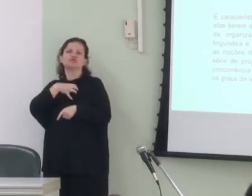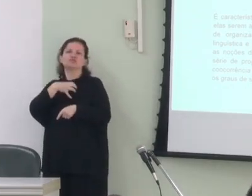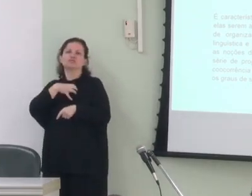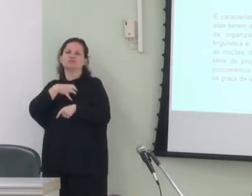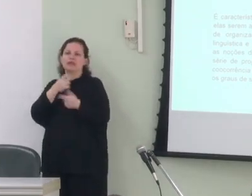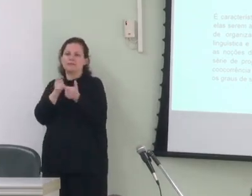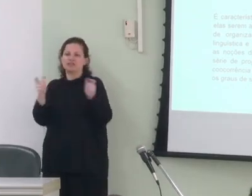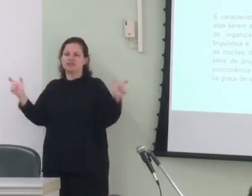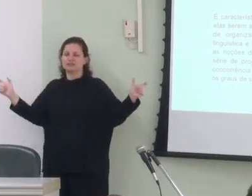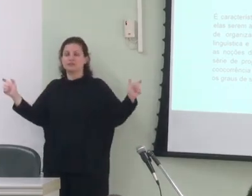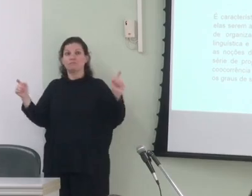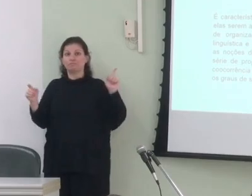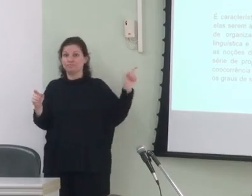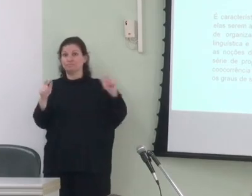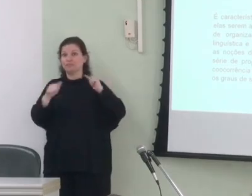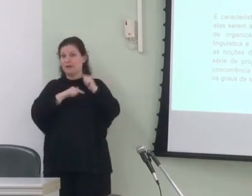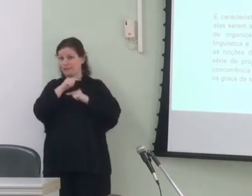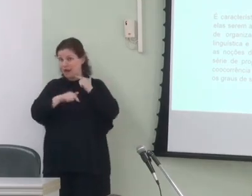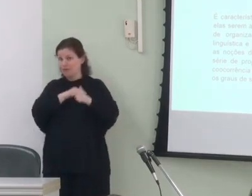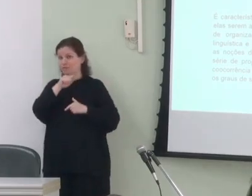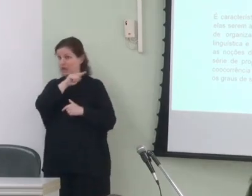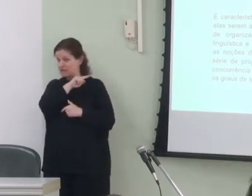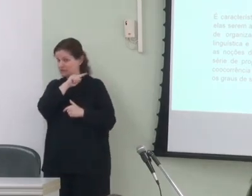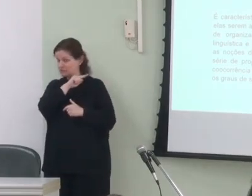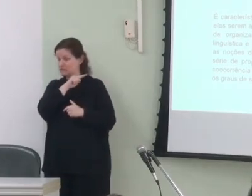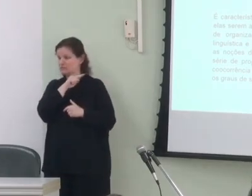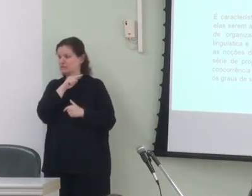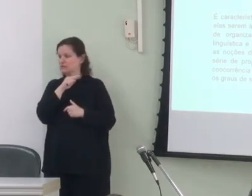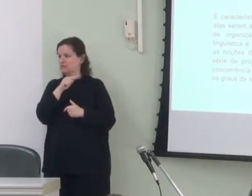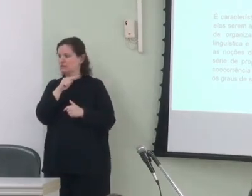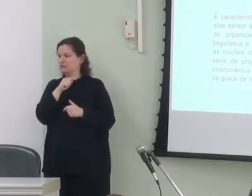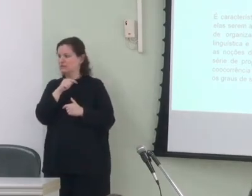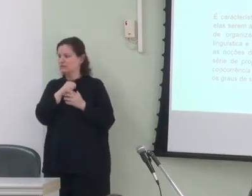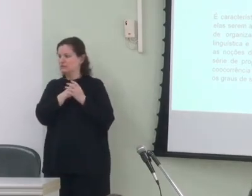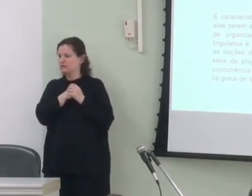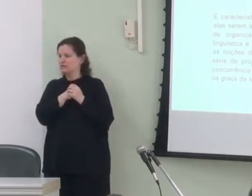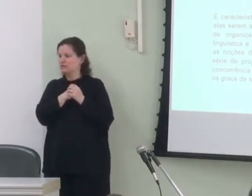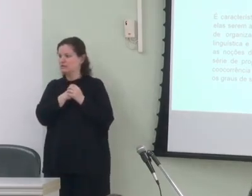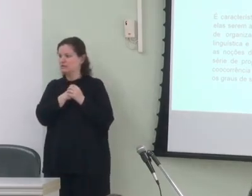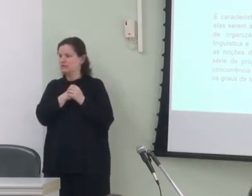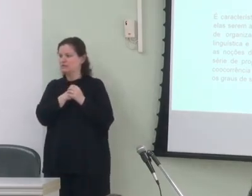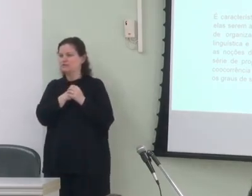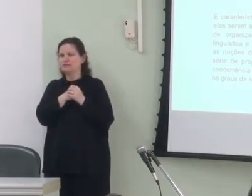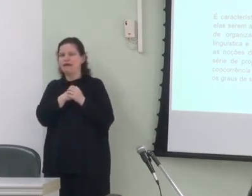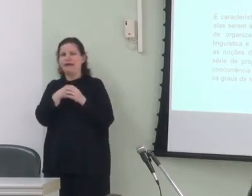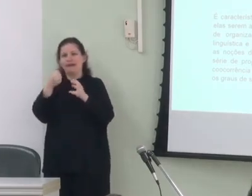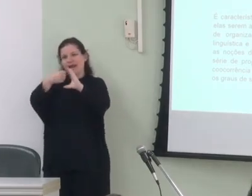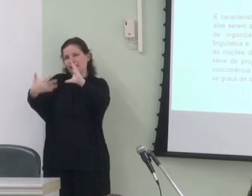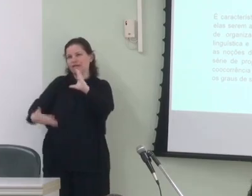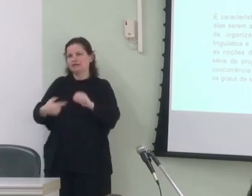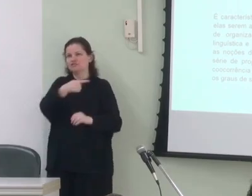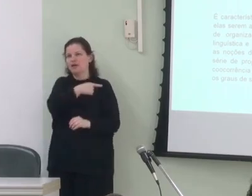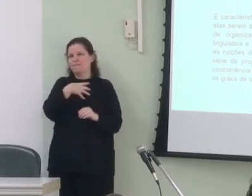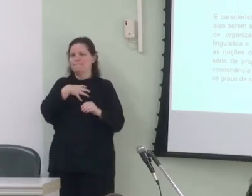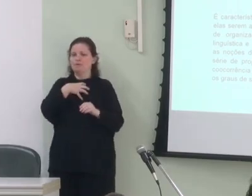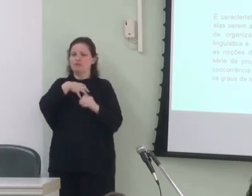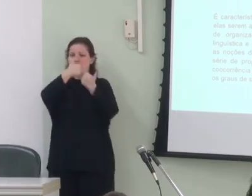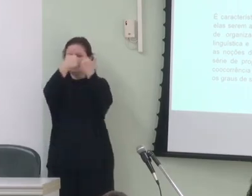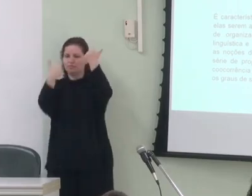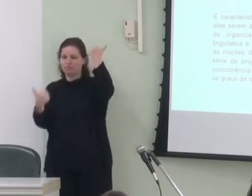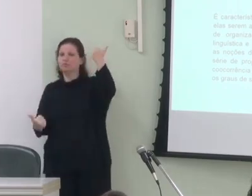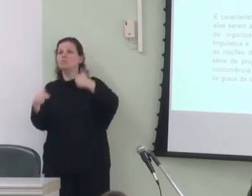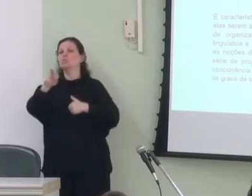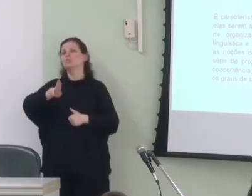esse trabalho essas essas predições e essa característica do modelo hierárquico foram